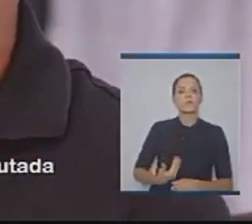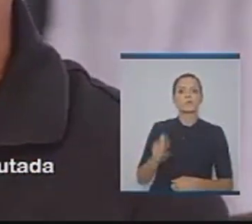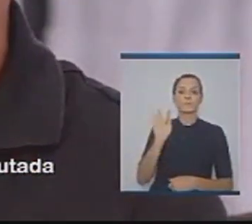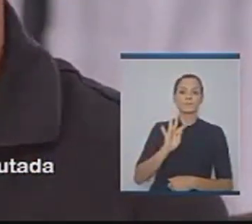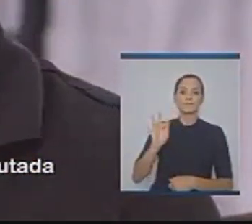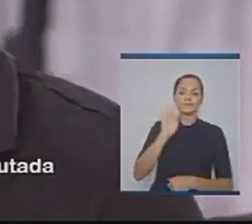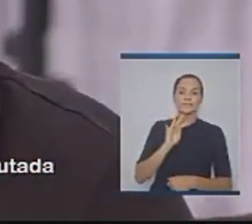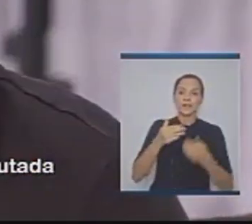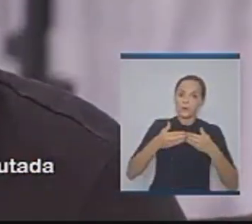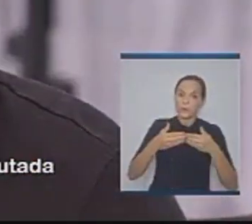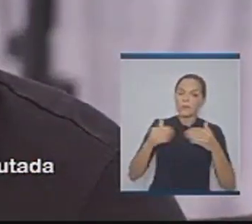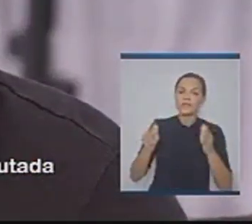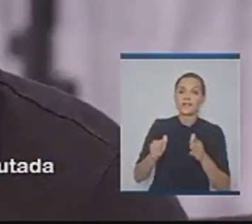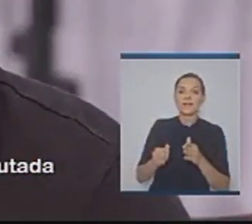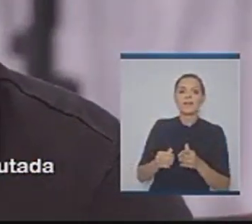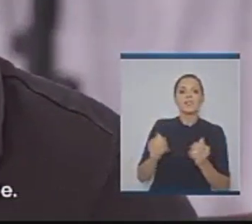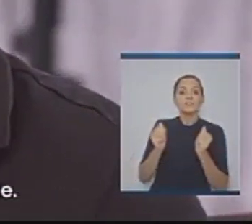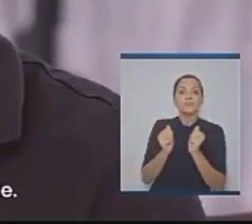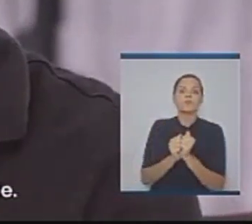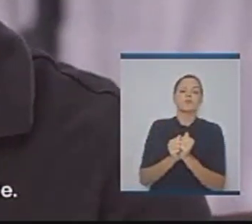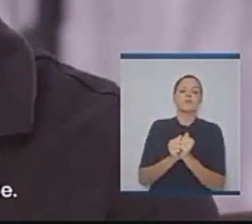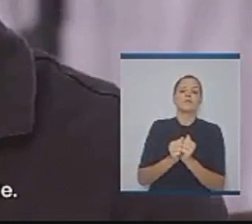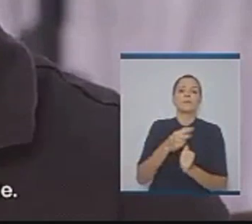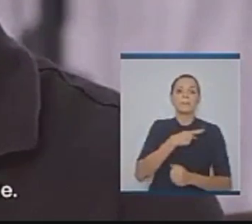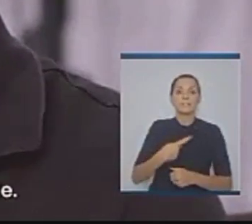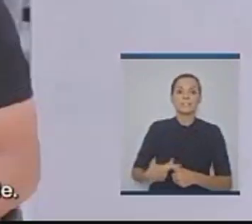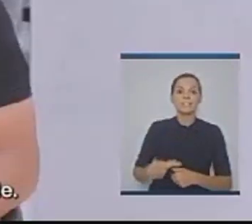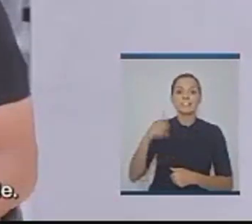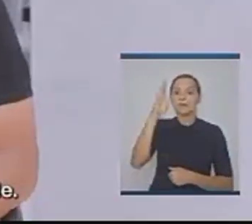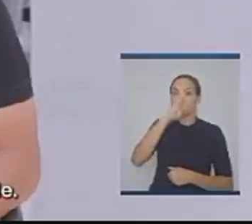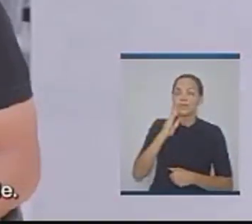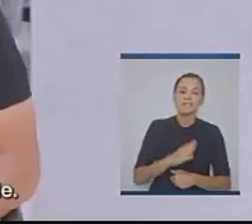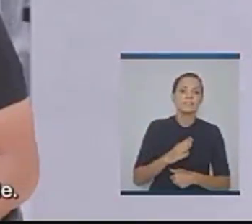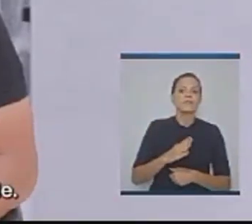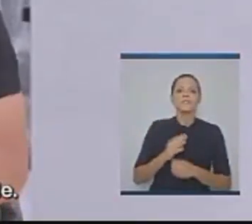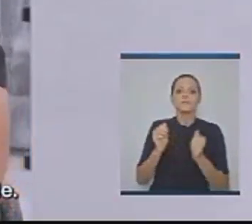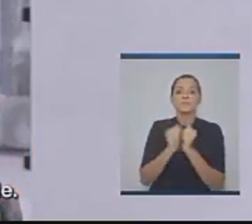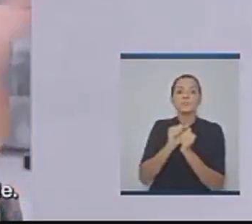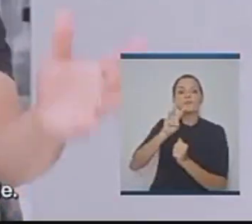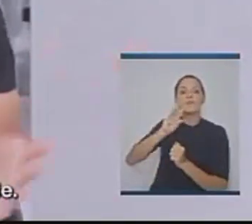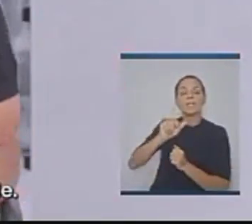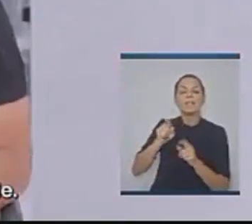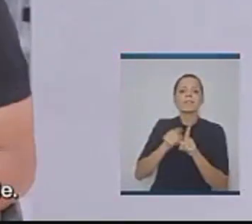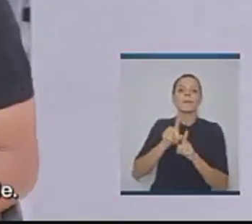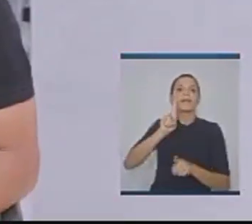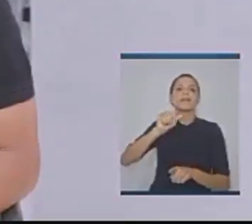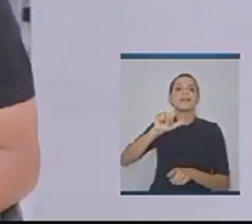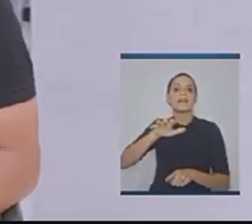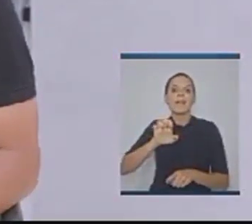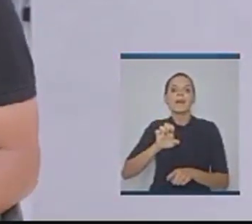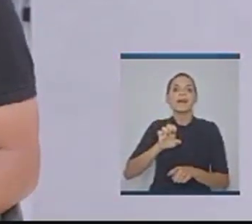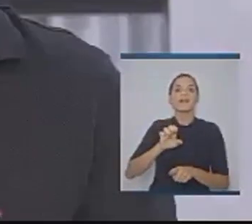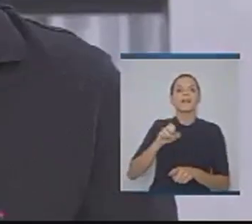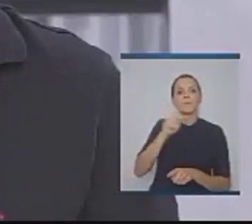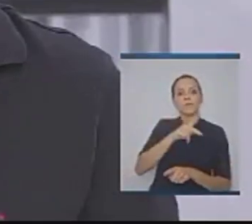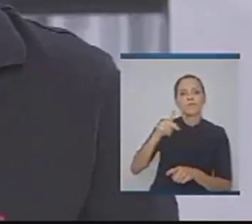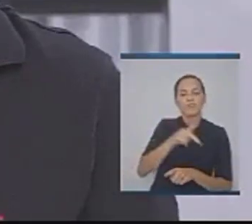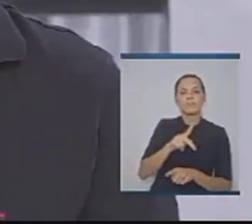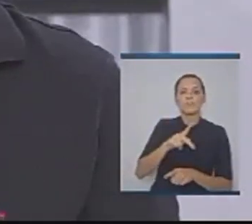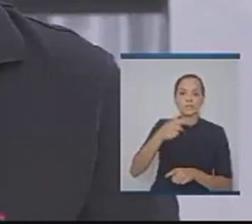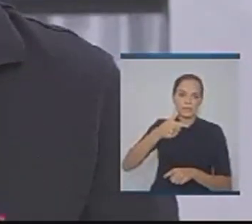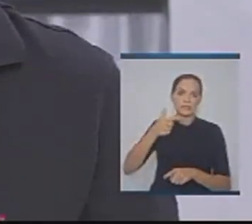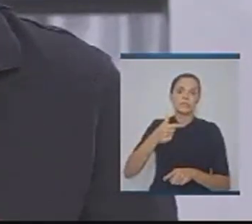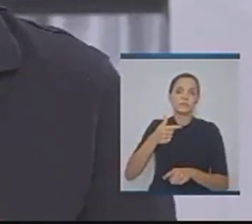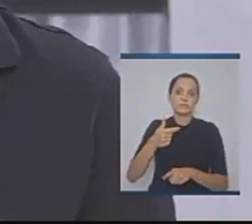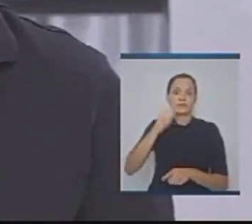e ao lado da deputada federal Daniela do Vaguinho, ao lado do meu professor Julião, que é o vice, e de todo o povo da cidade, a maior